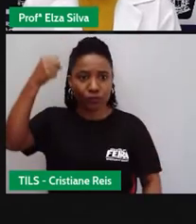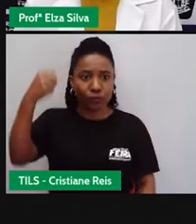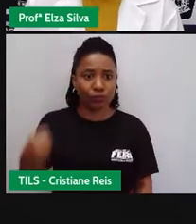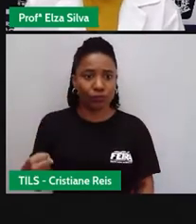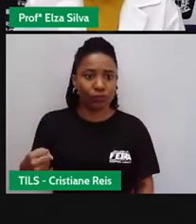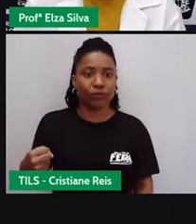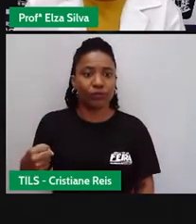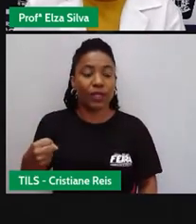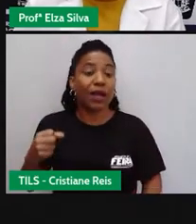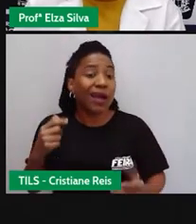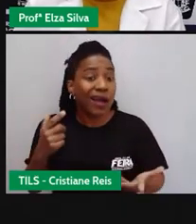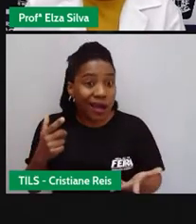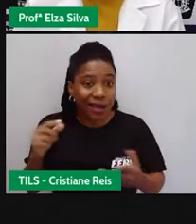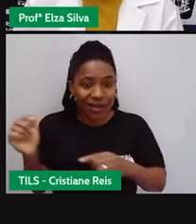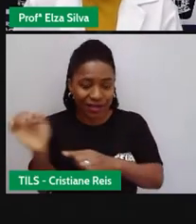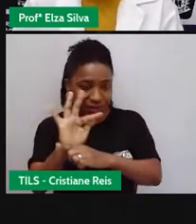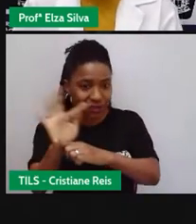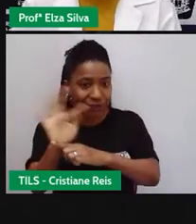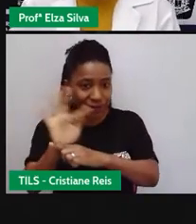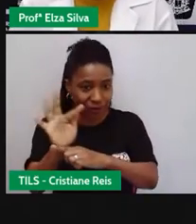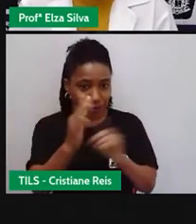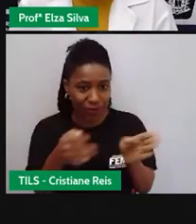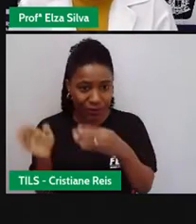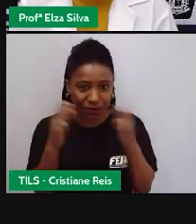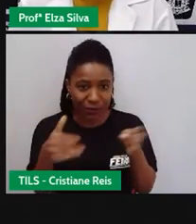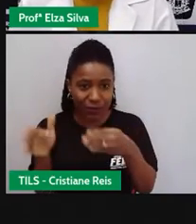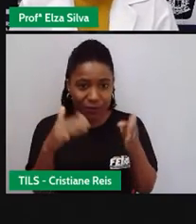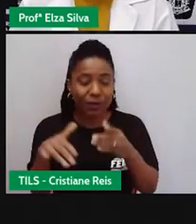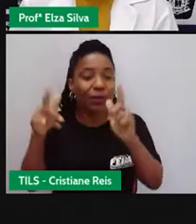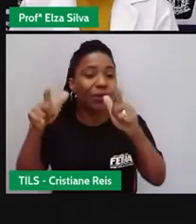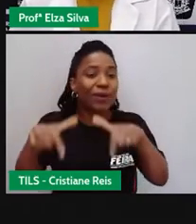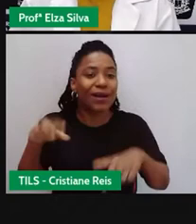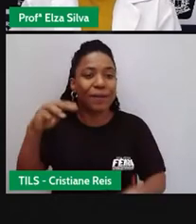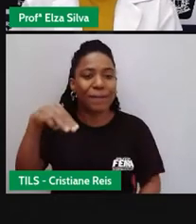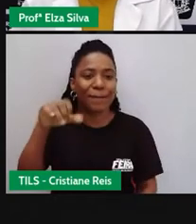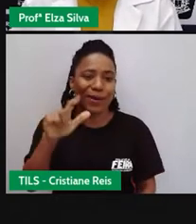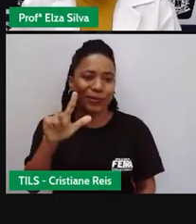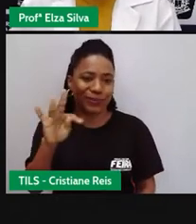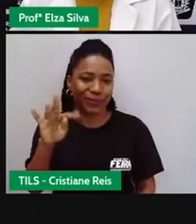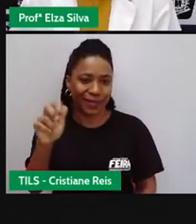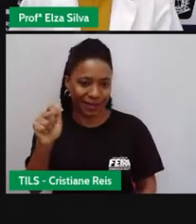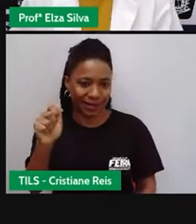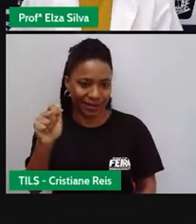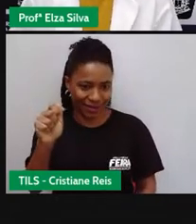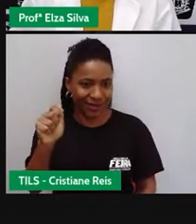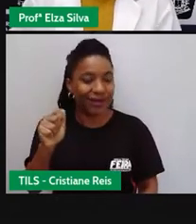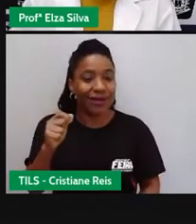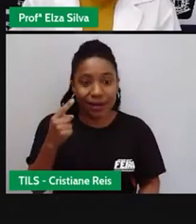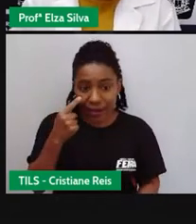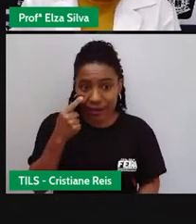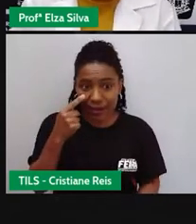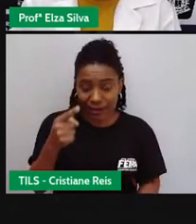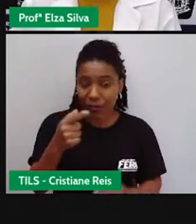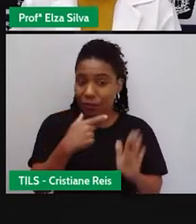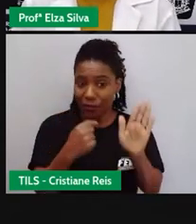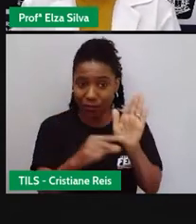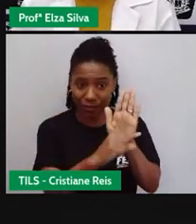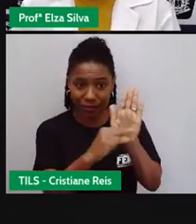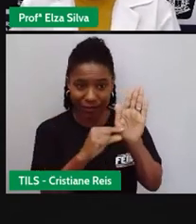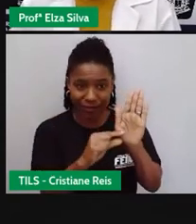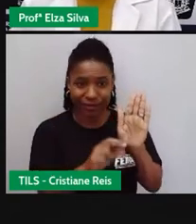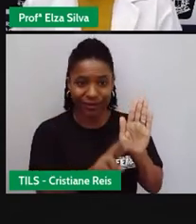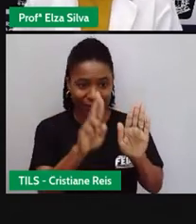ao norte da Irlanda. Esse foi o cenário. Tendo participação do próprio escritor dos